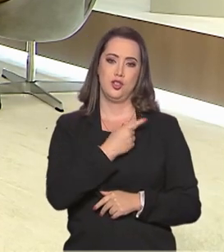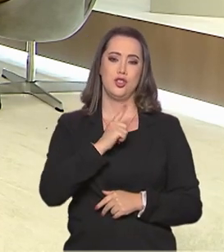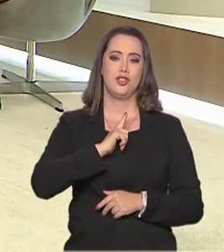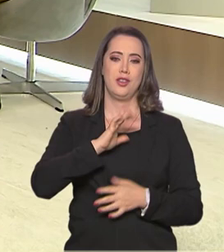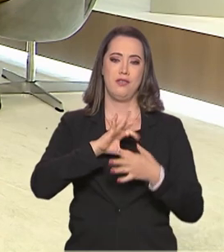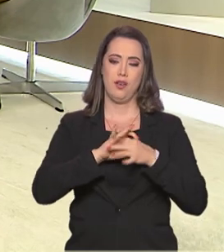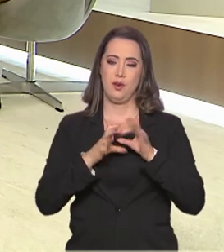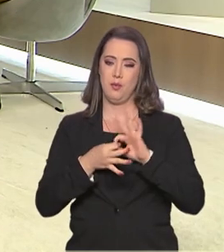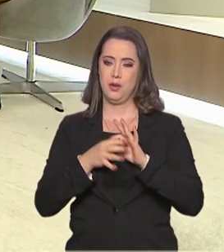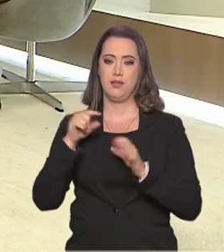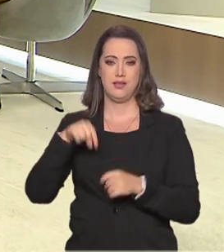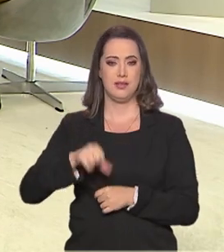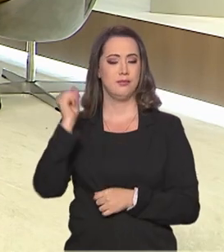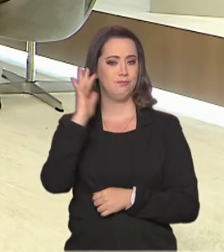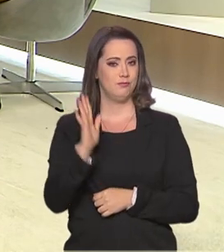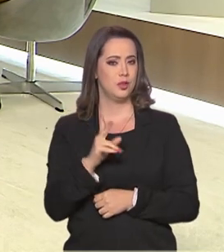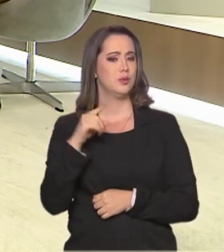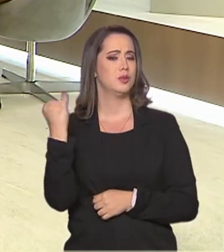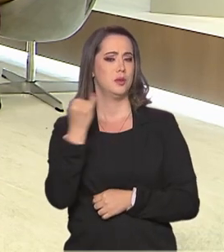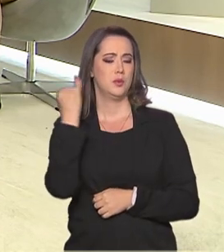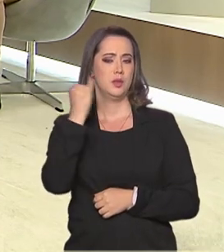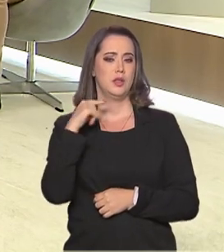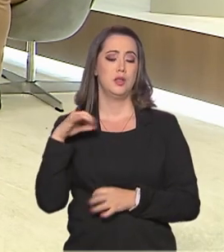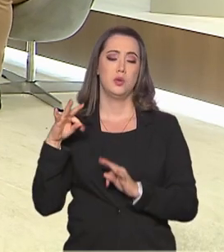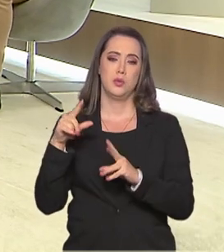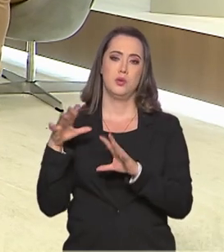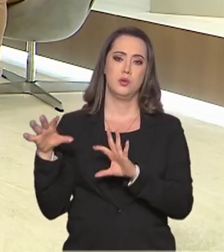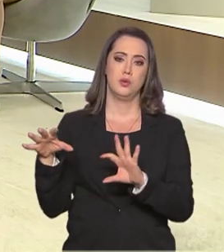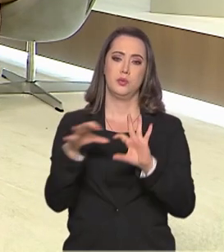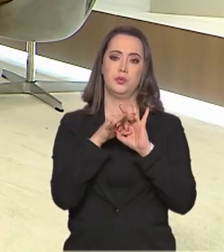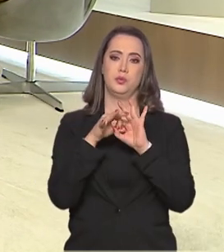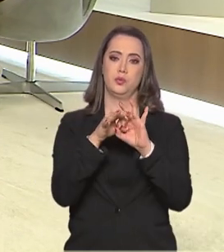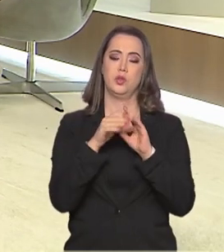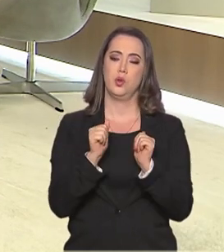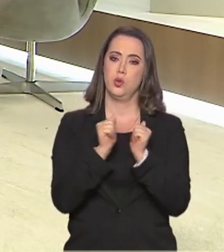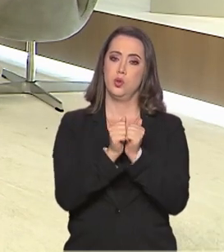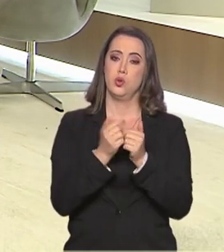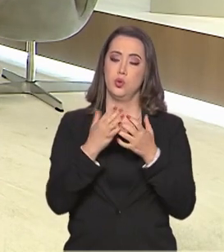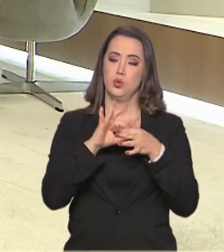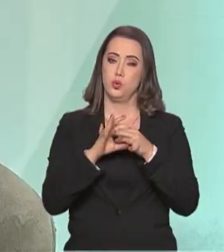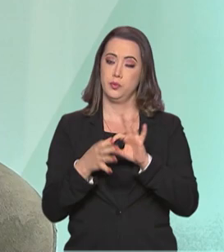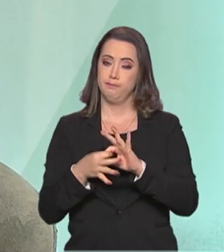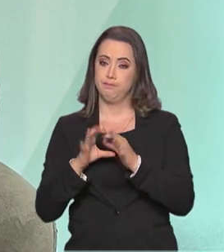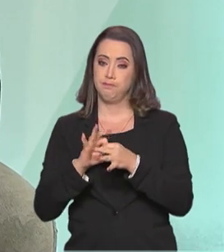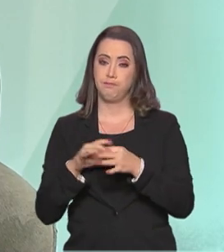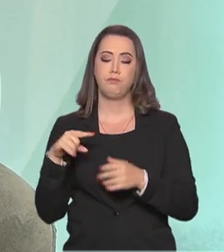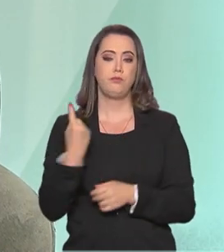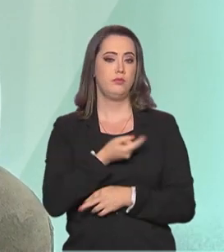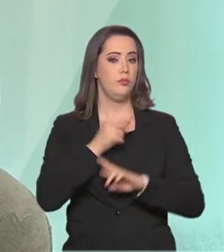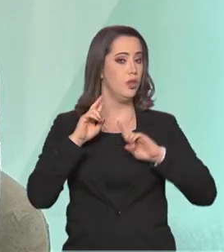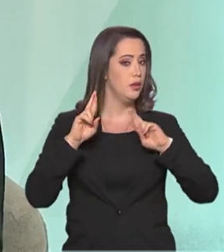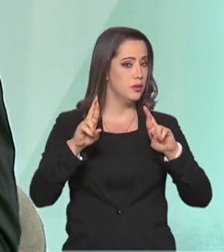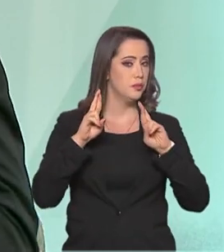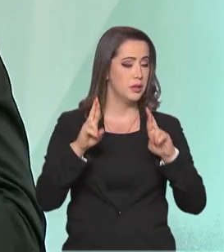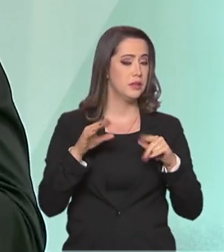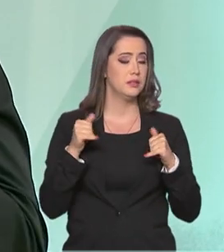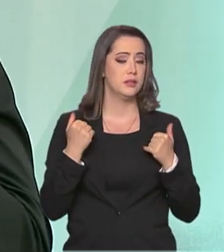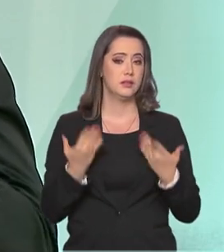própria casa, o que fortalece ainda mais todo esse vínculo com o movimento olímpico. Então a gente tem uma expectativa,